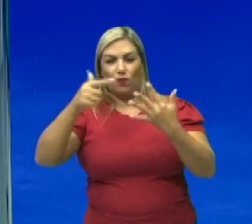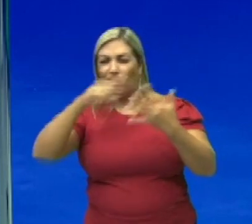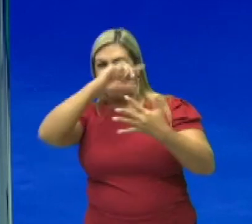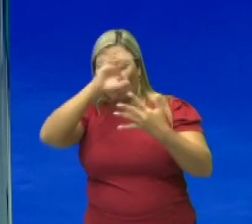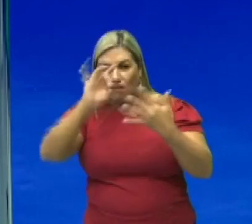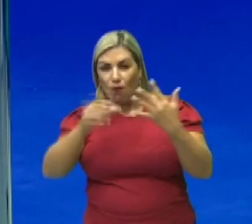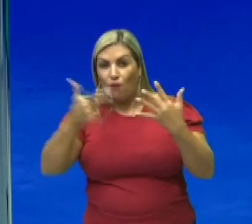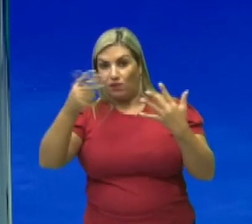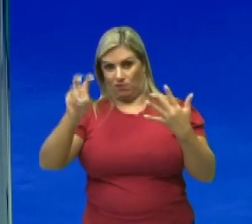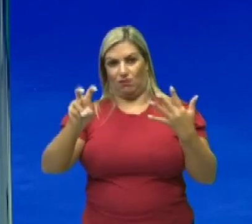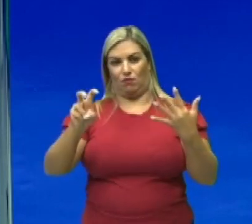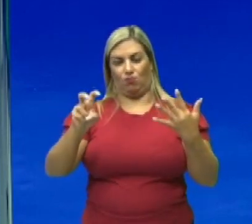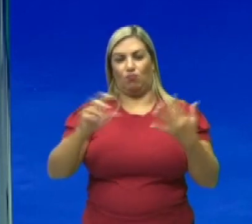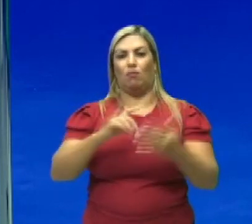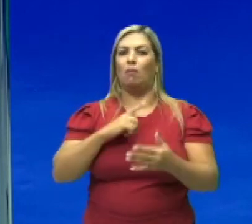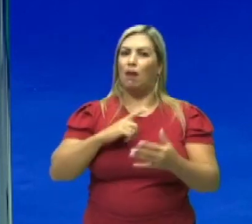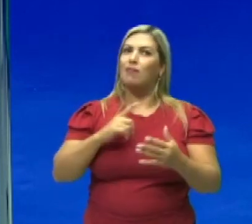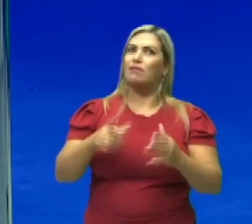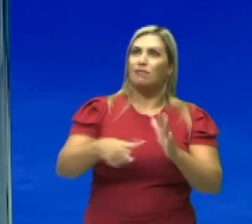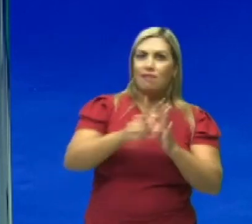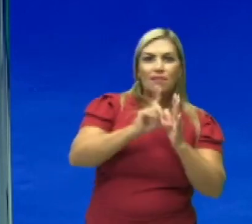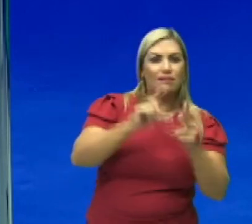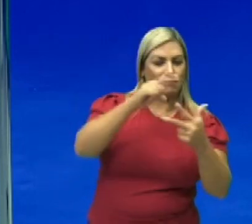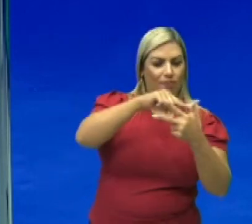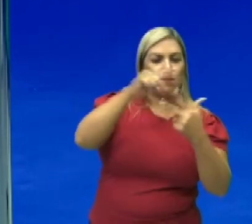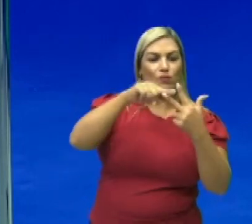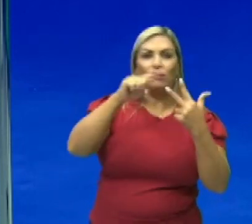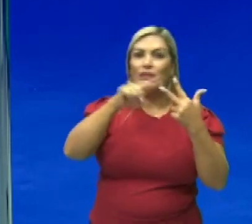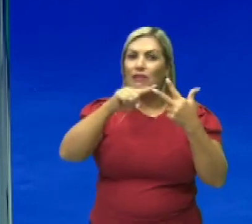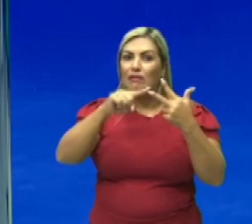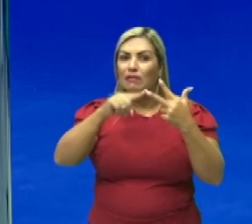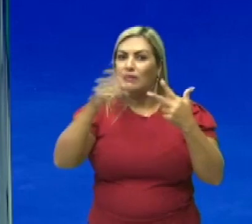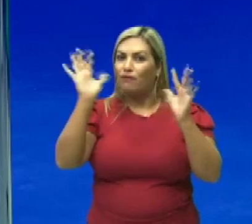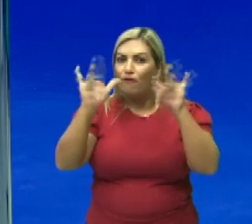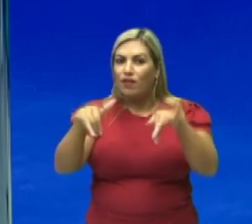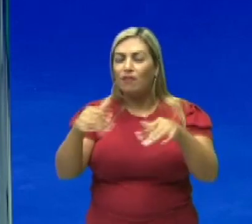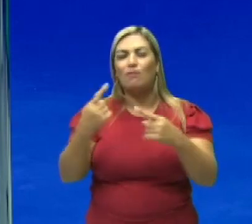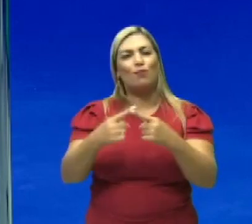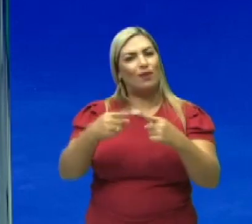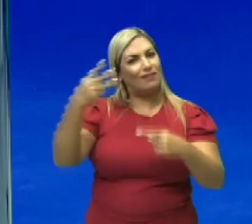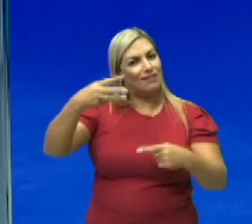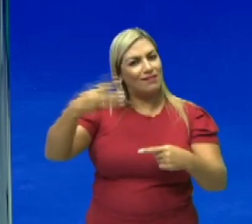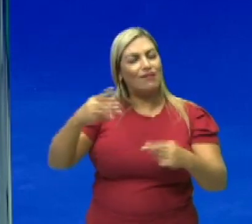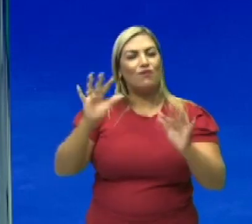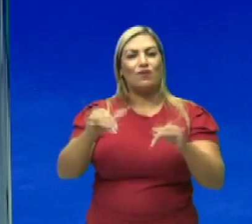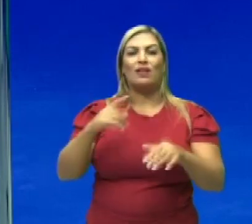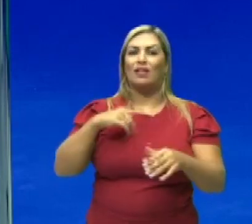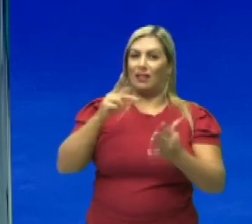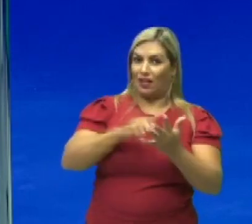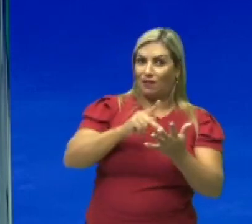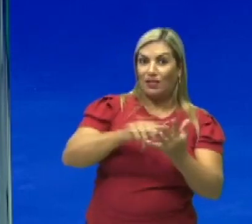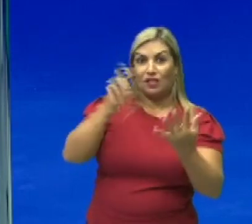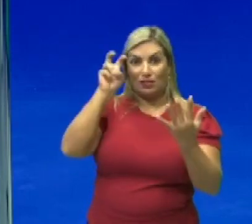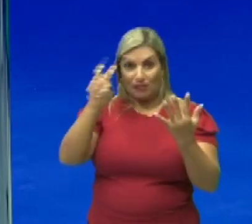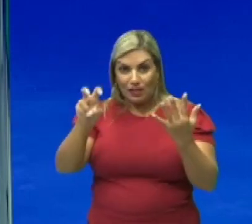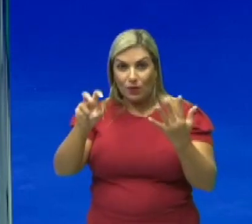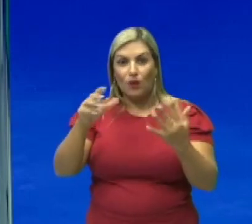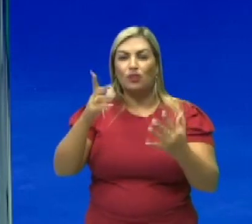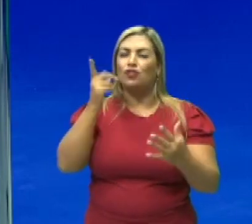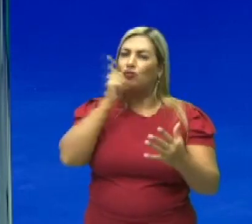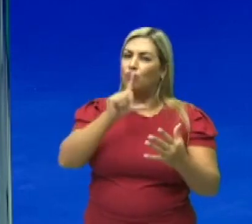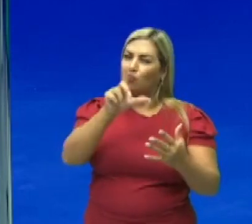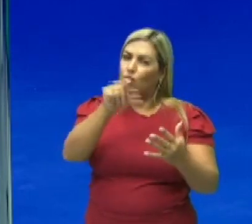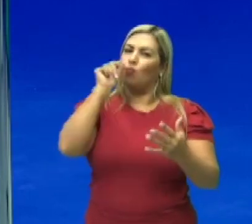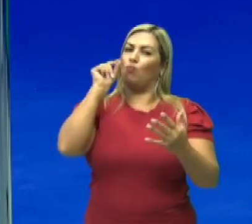Nossa, professora, mas tem partida que acaba no terceiro set. Por quê? Na verdade, são cinco sets e a gente considera o melhor de